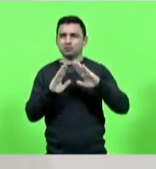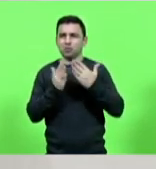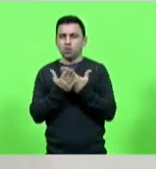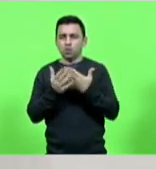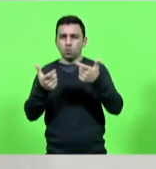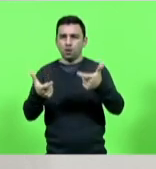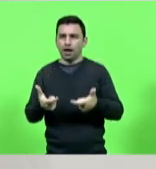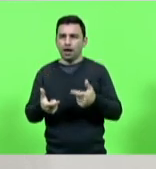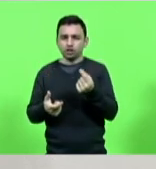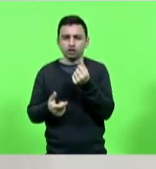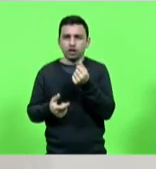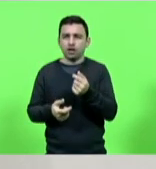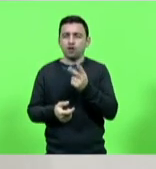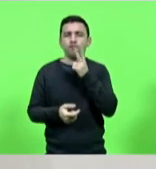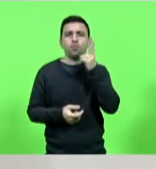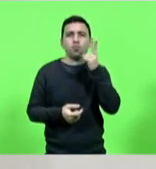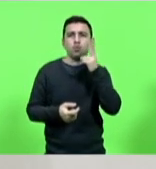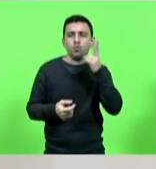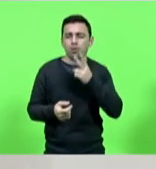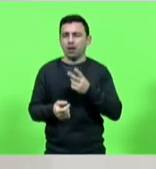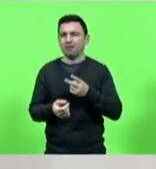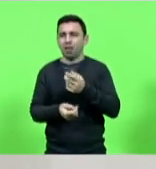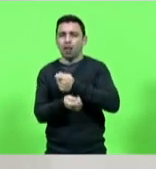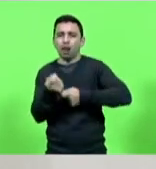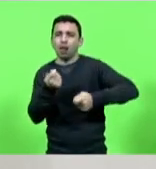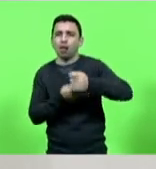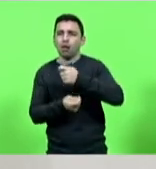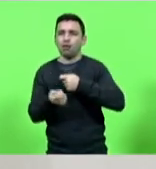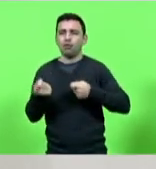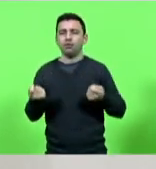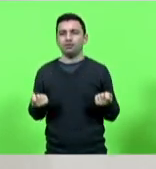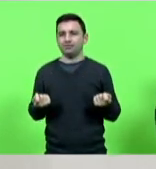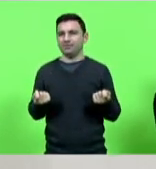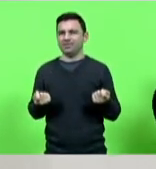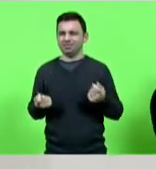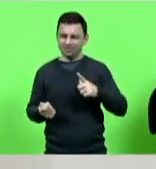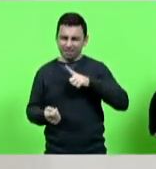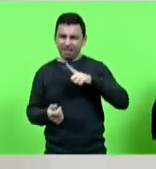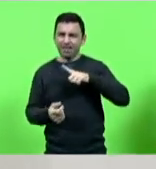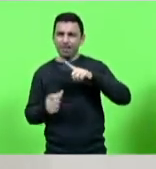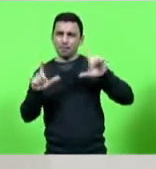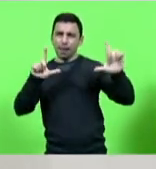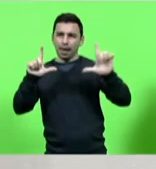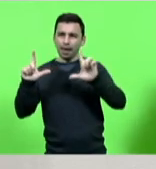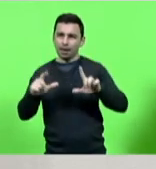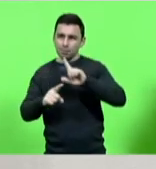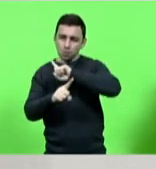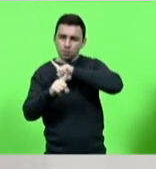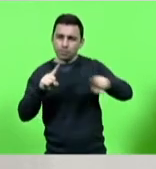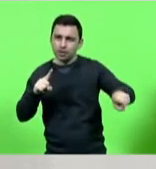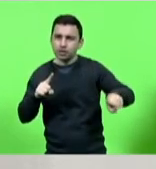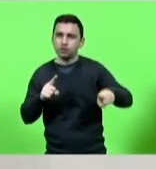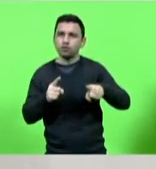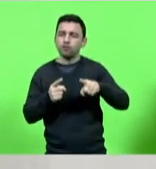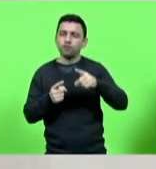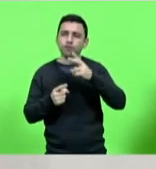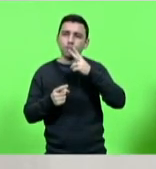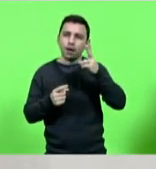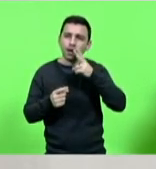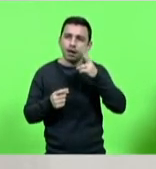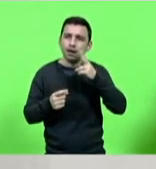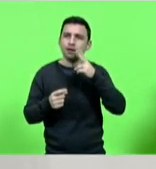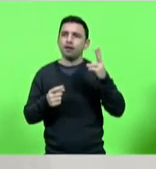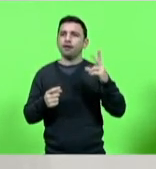dinheiro, fumando, e lá tinha as placas proibidas de fumar, e a gente sempre, naquele controle,